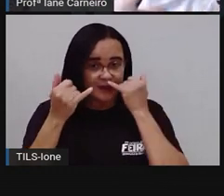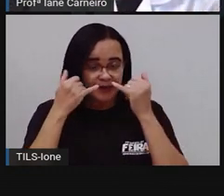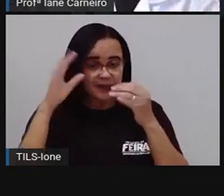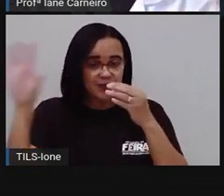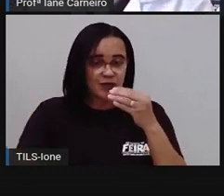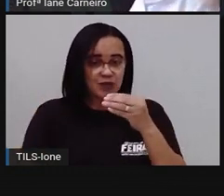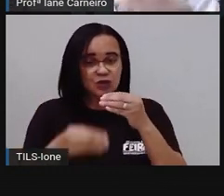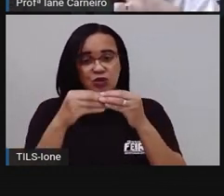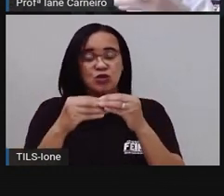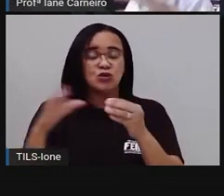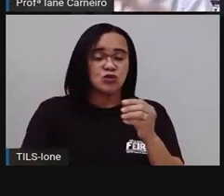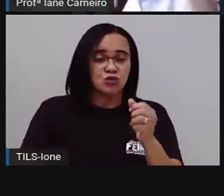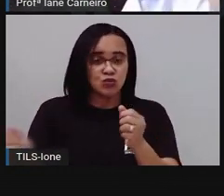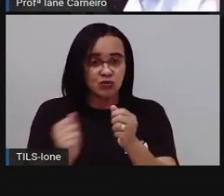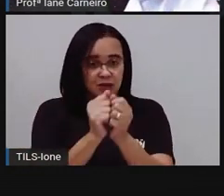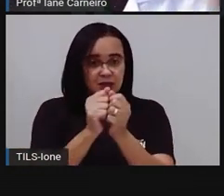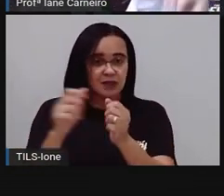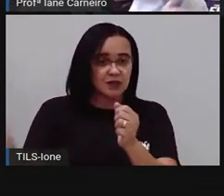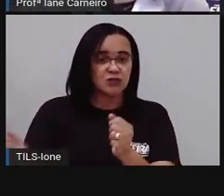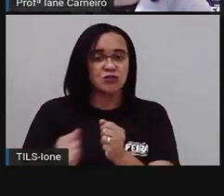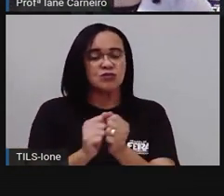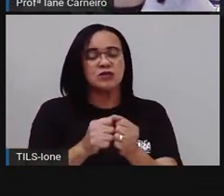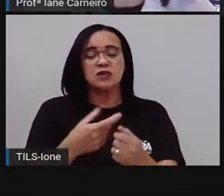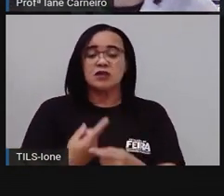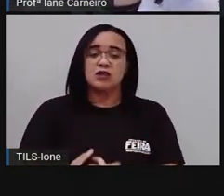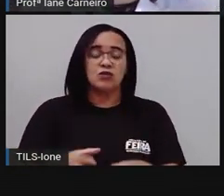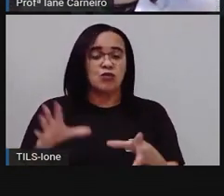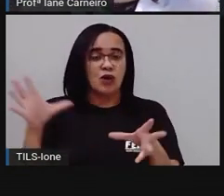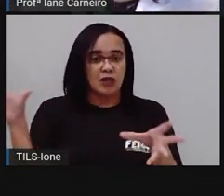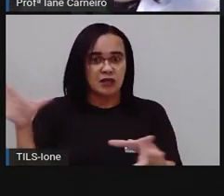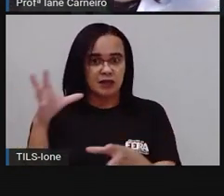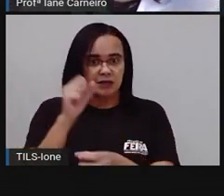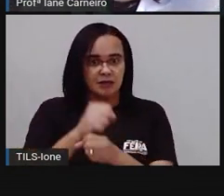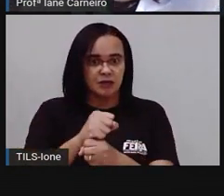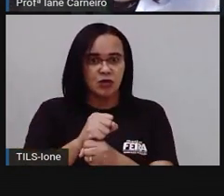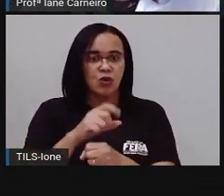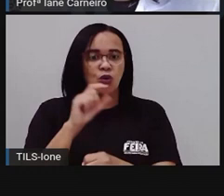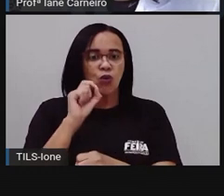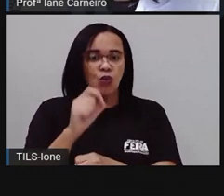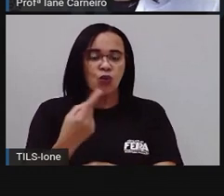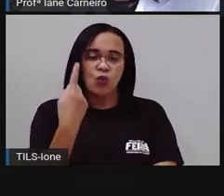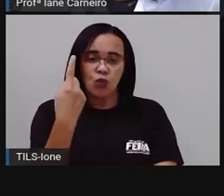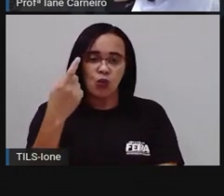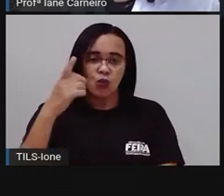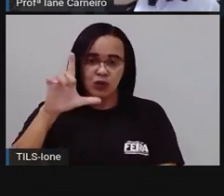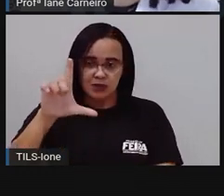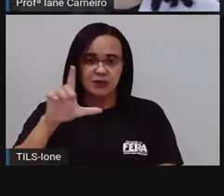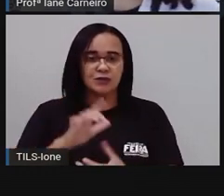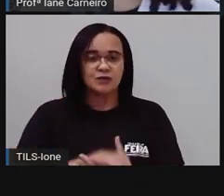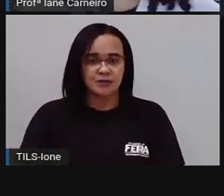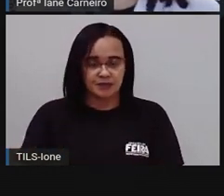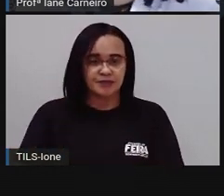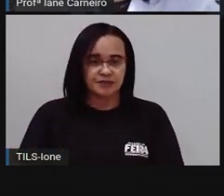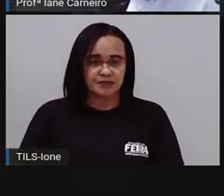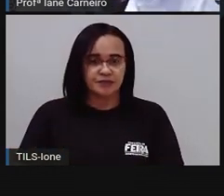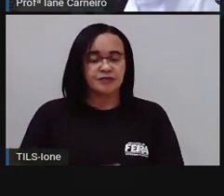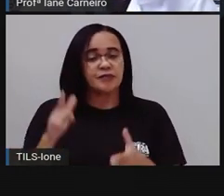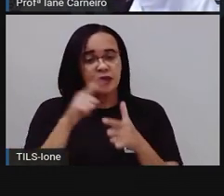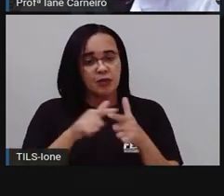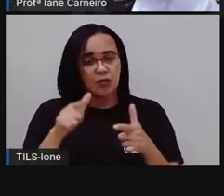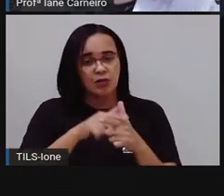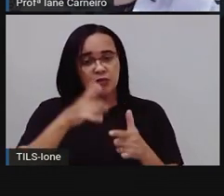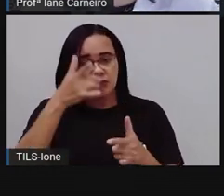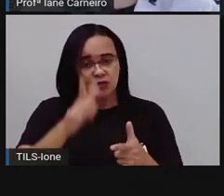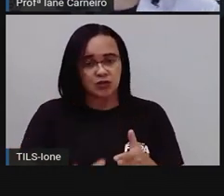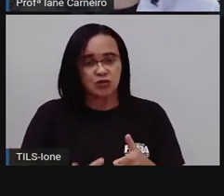juntando 500, meio, mais meio, a gente vai ter um inteiro, tá certo? Vamos pra outro problema que a Pró trouxe aqui pra gente